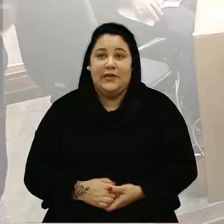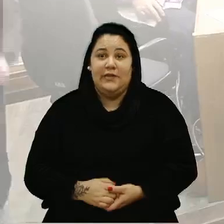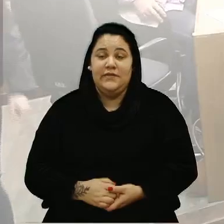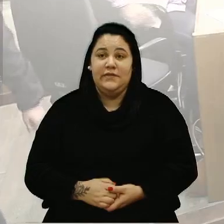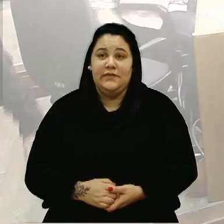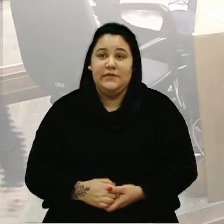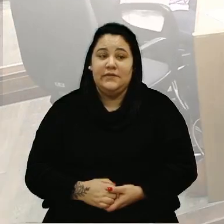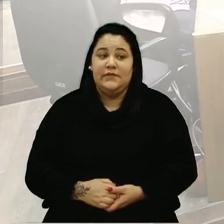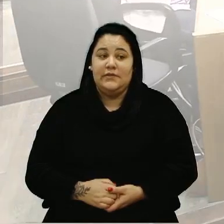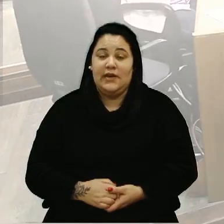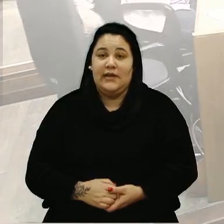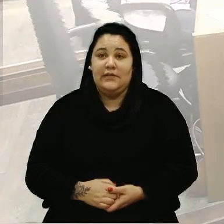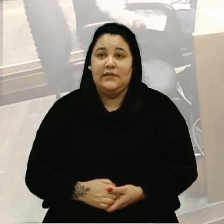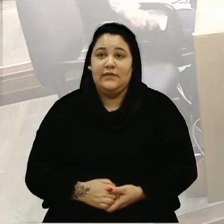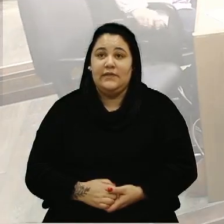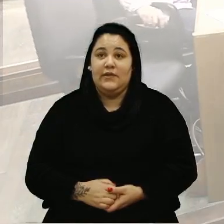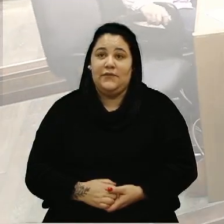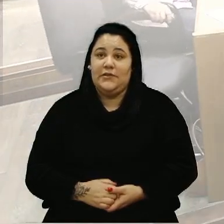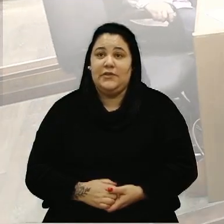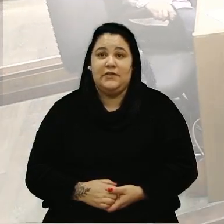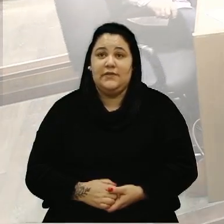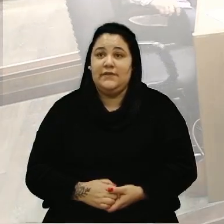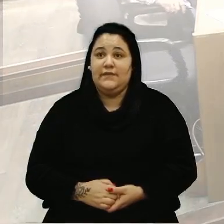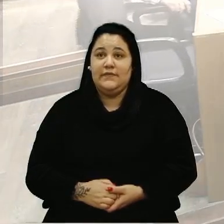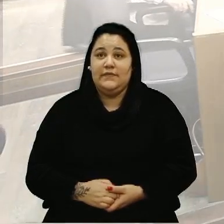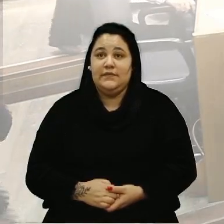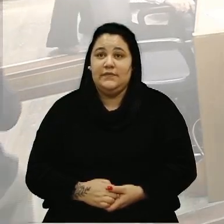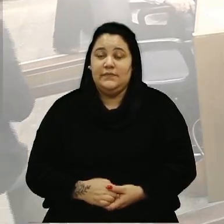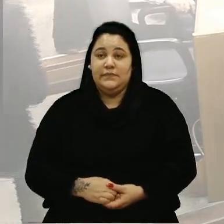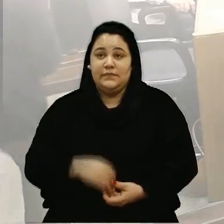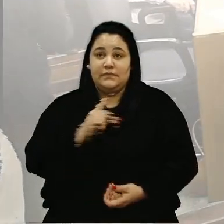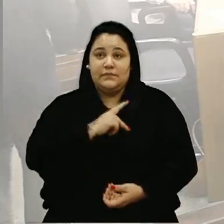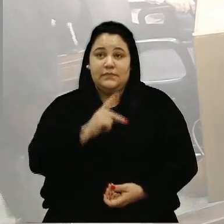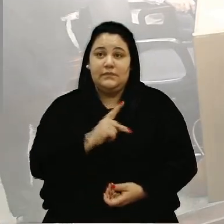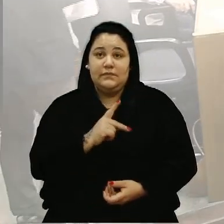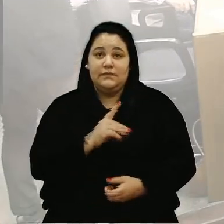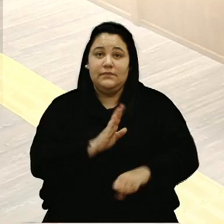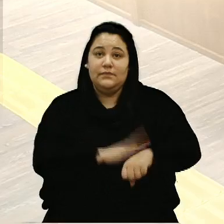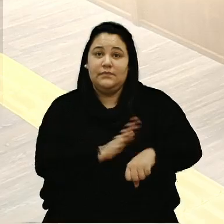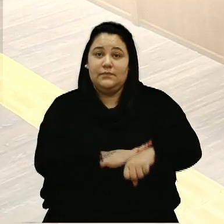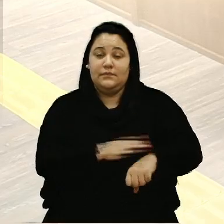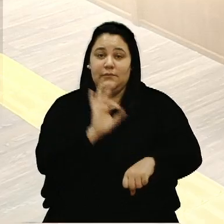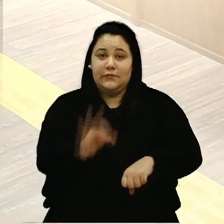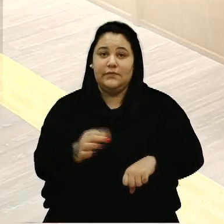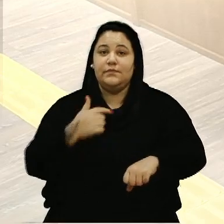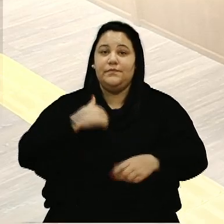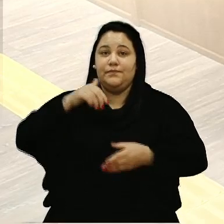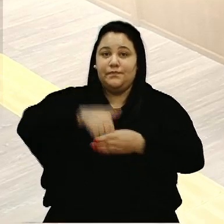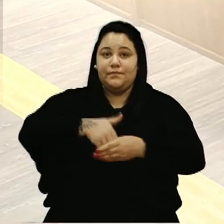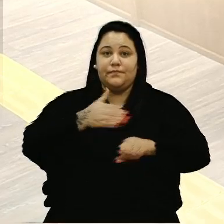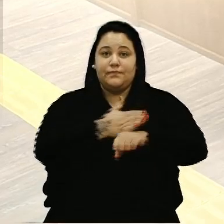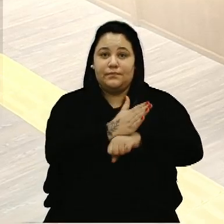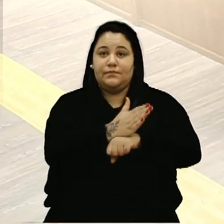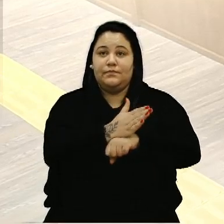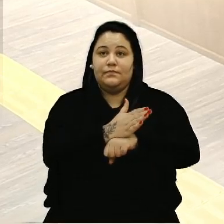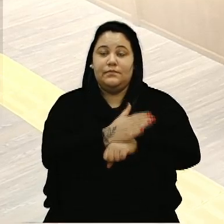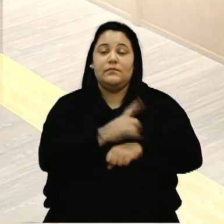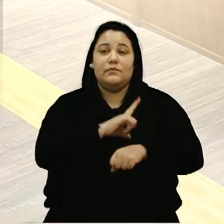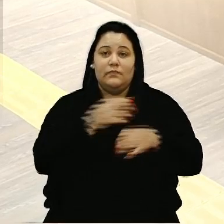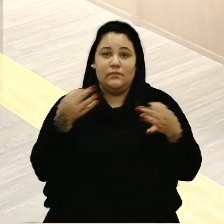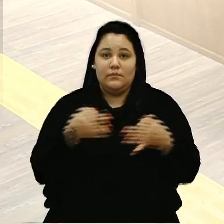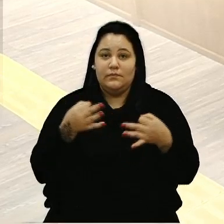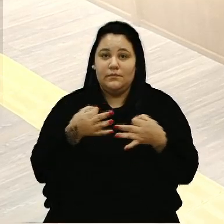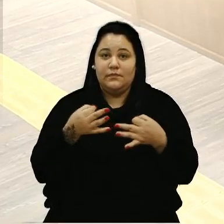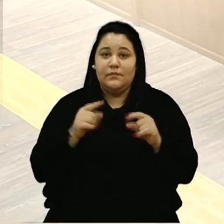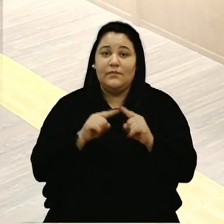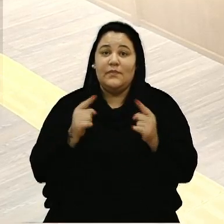de voto, vereador Adriano Bressan. Senhora Presidente, no momento oportuno eu votarei favorável, com certeza. Mas